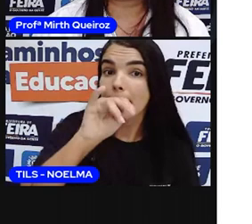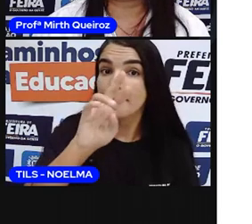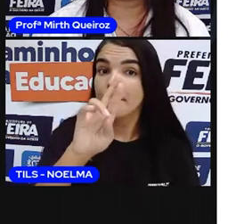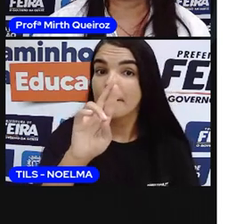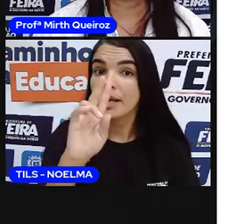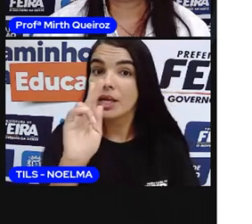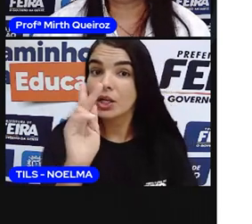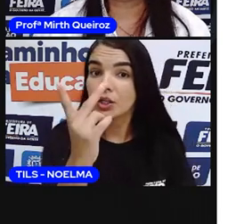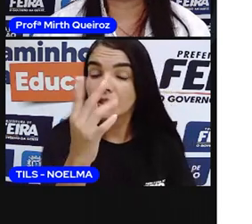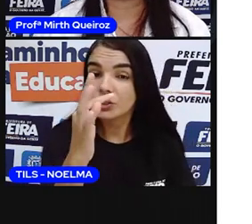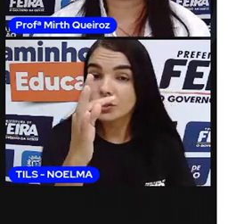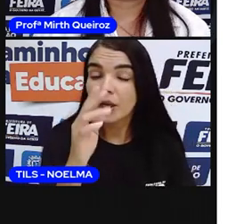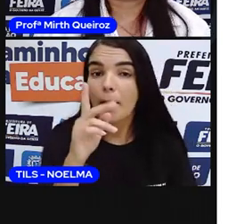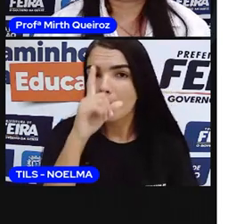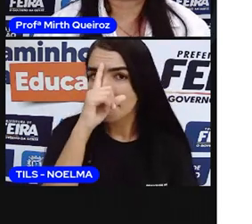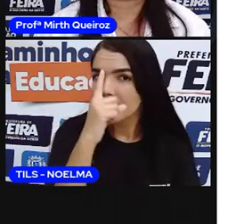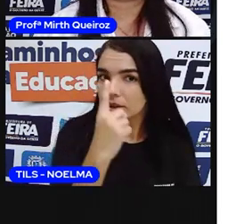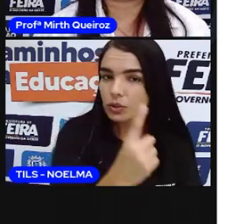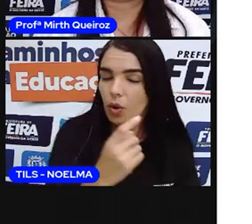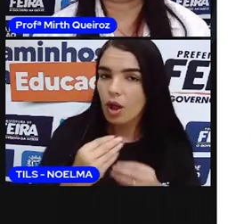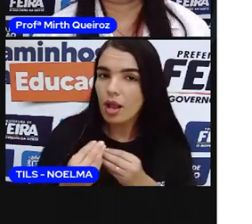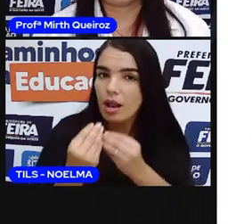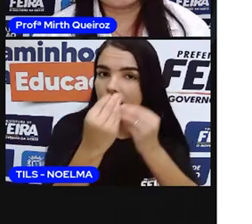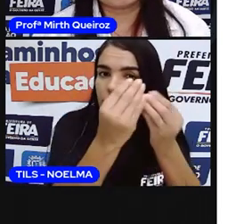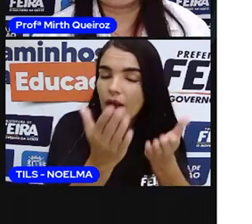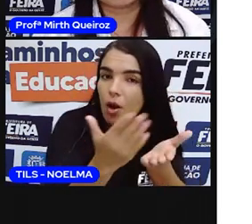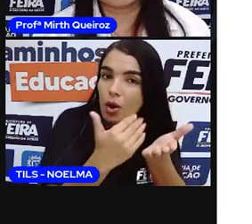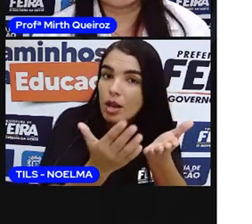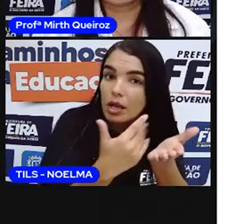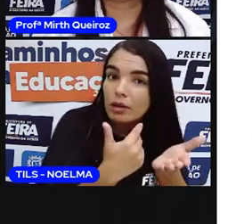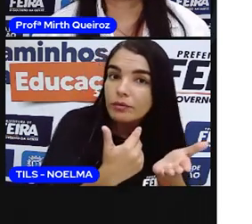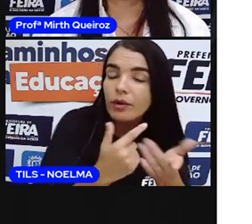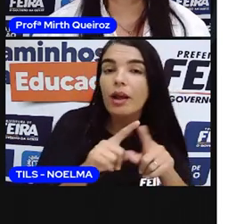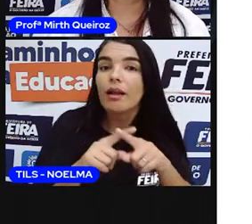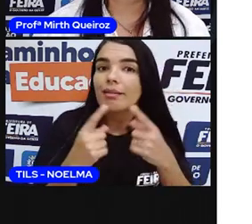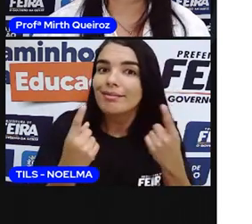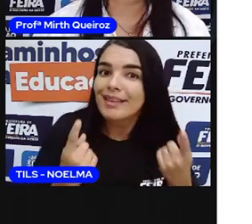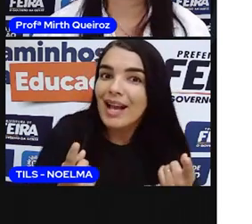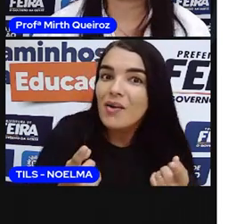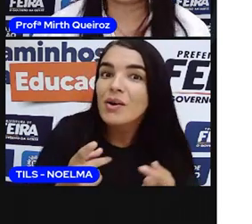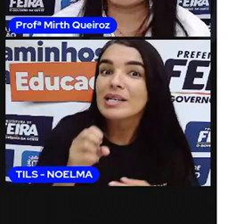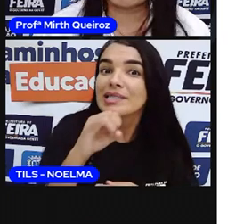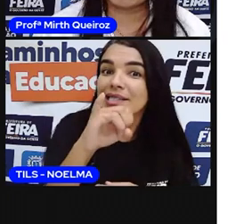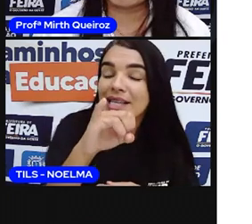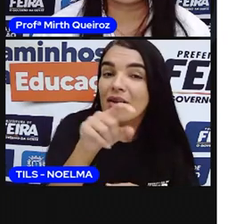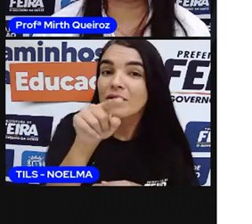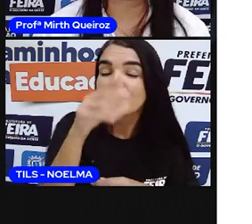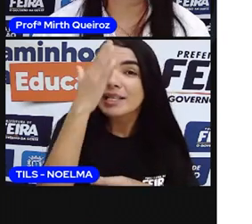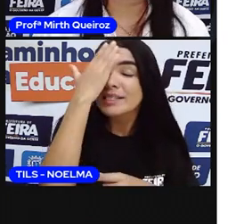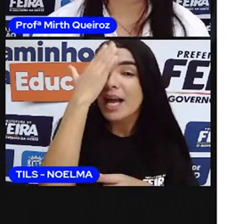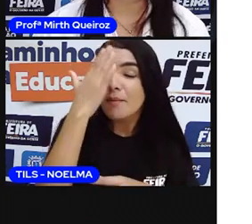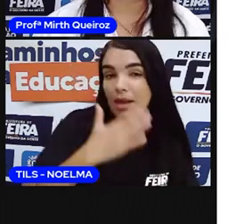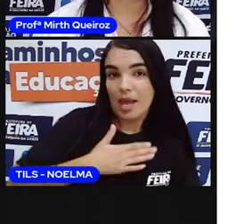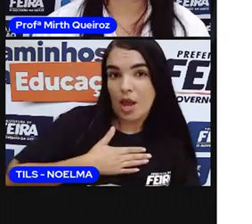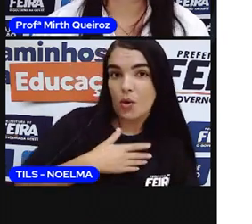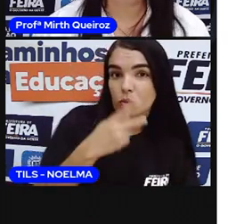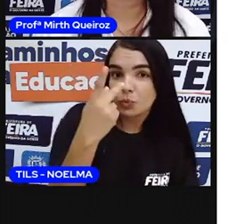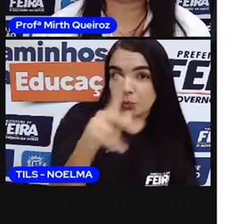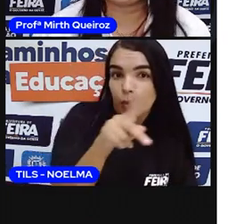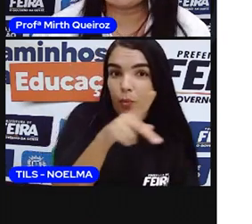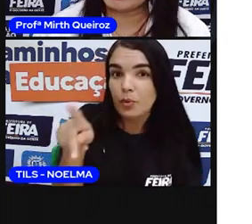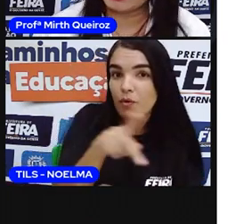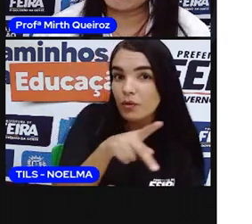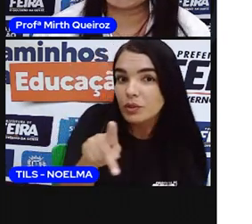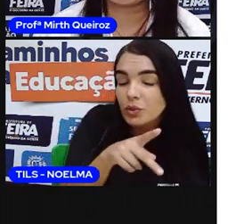Mirti mandou levar o livro. Se eu sou a sua professora e vocês sabem de que